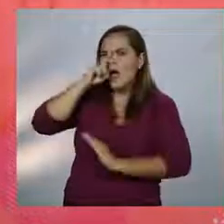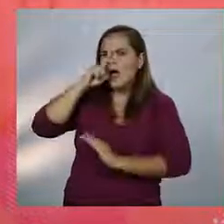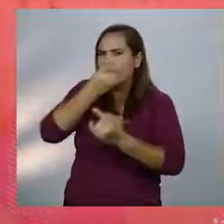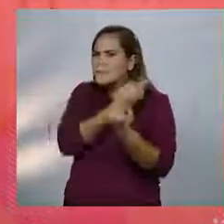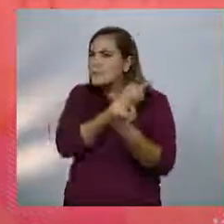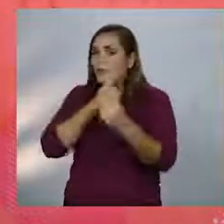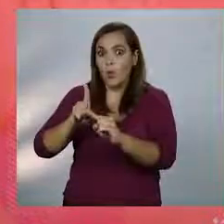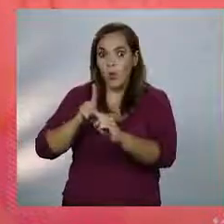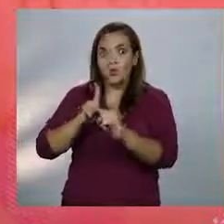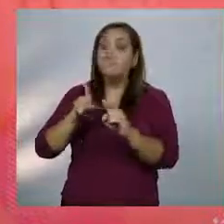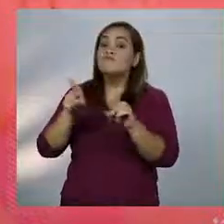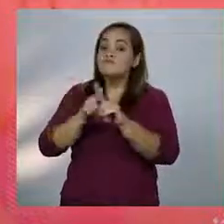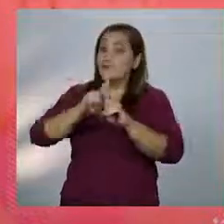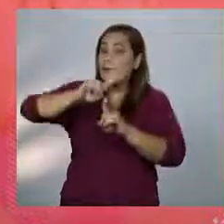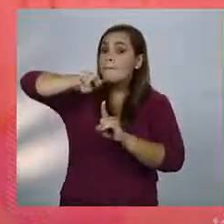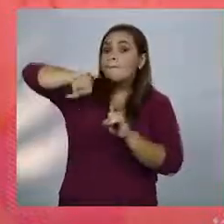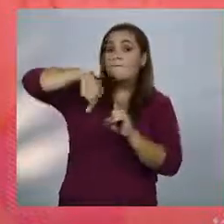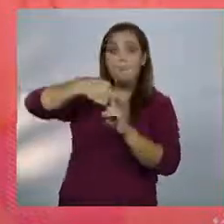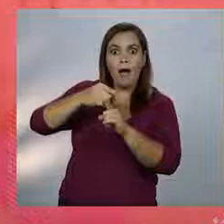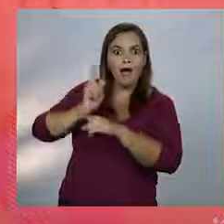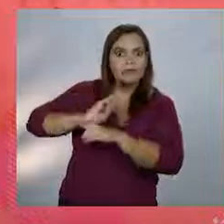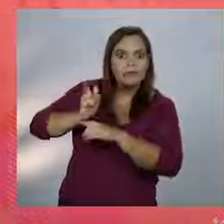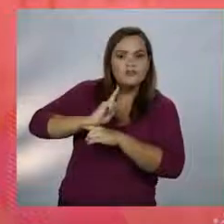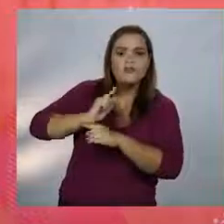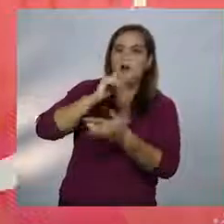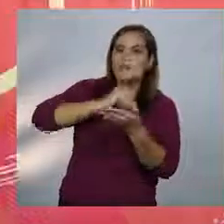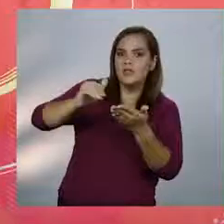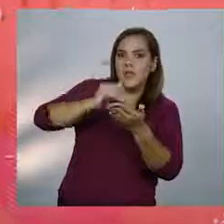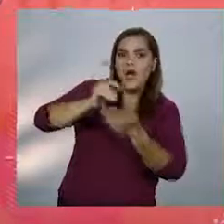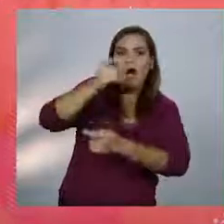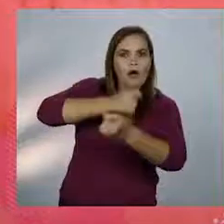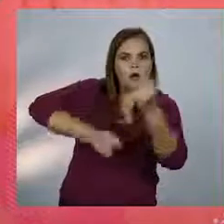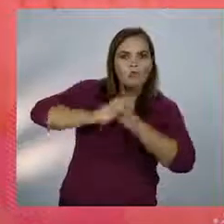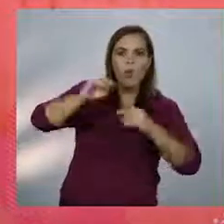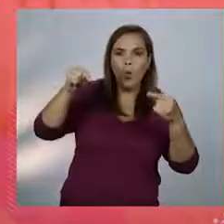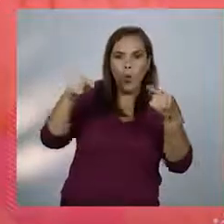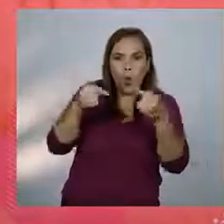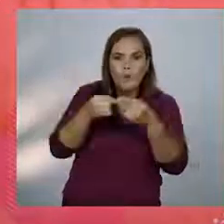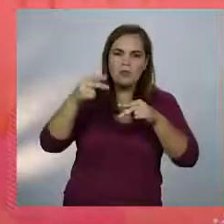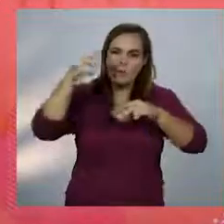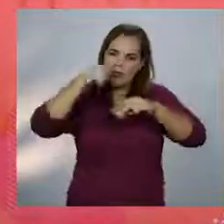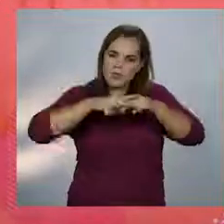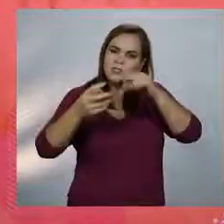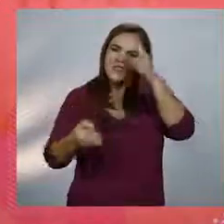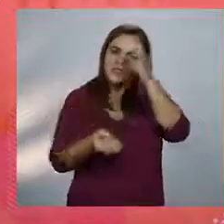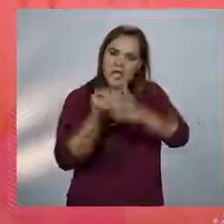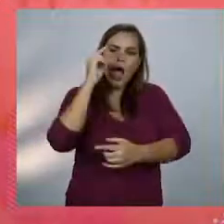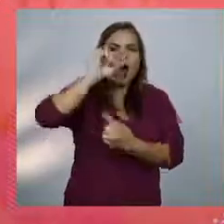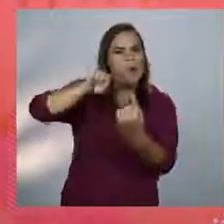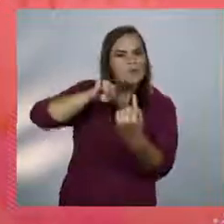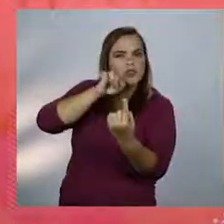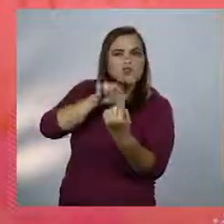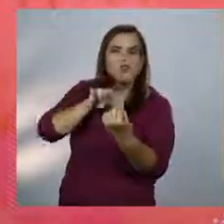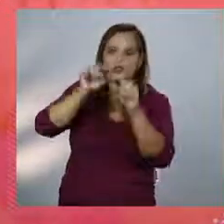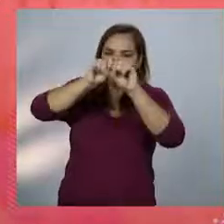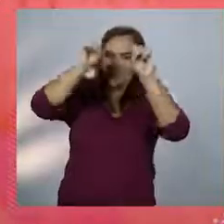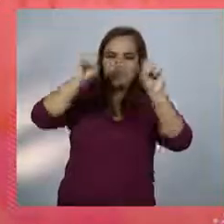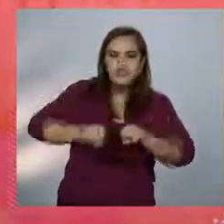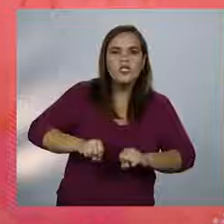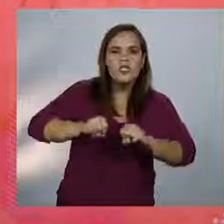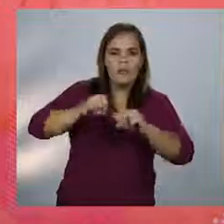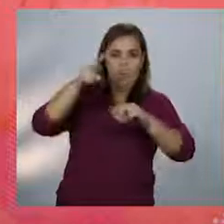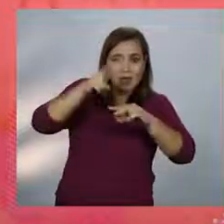gestão, vou criar a Secretaria de Administração Penitenciária pra botar ordem no sistema prisional.